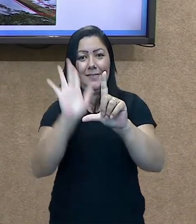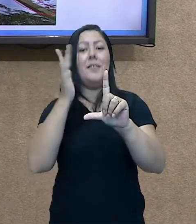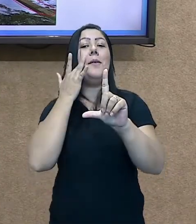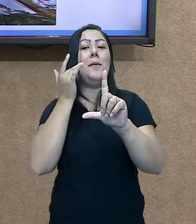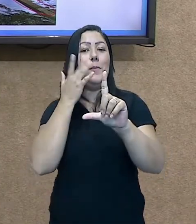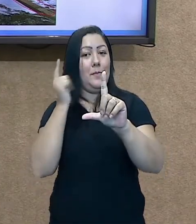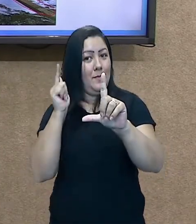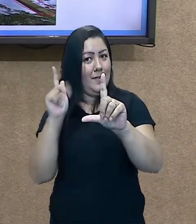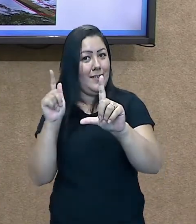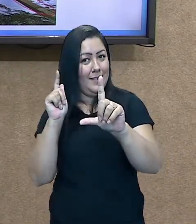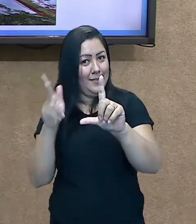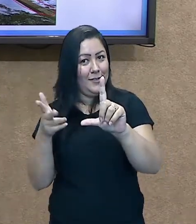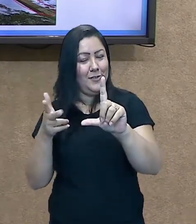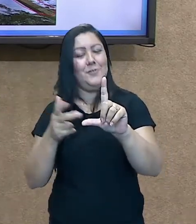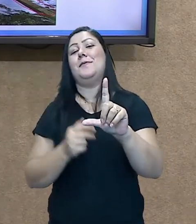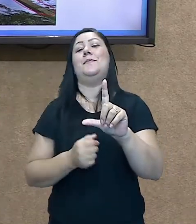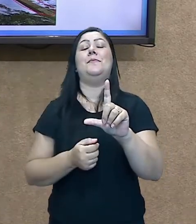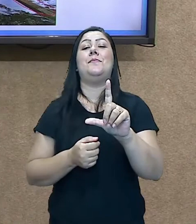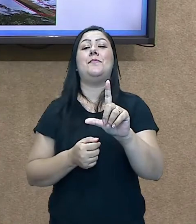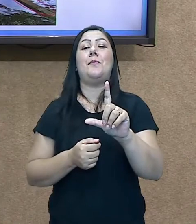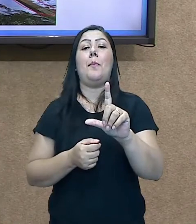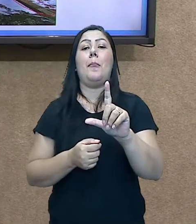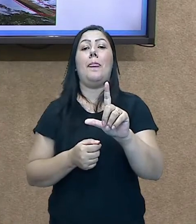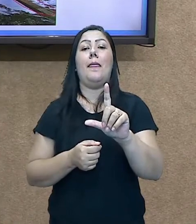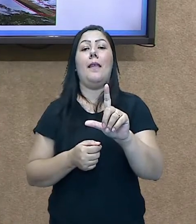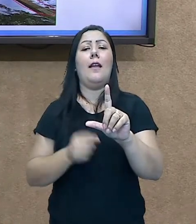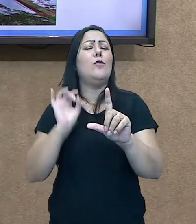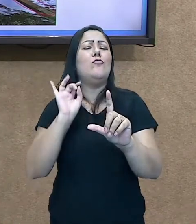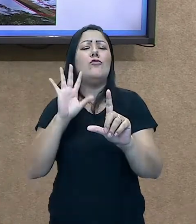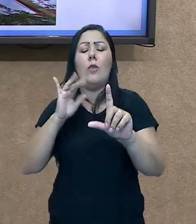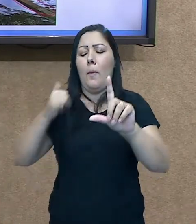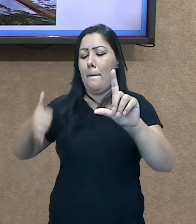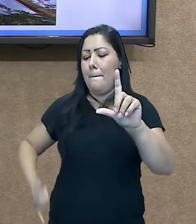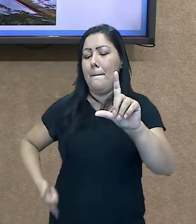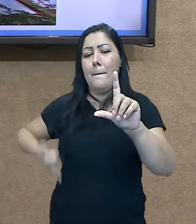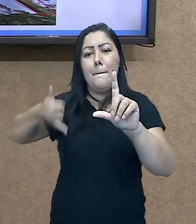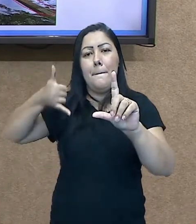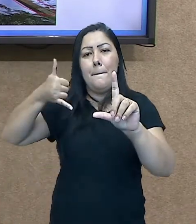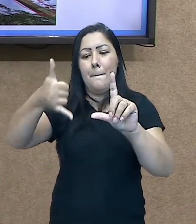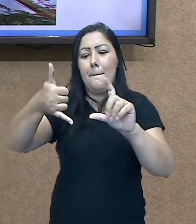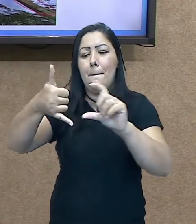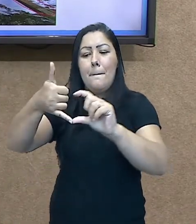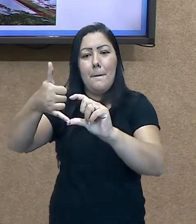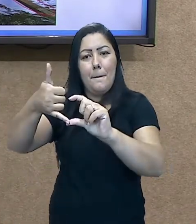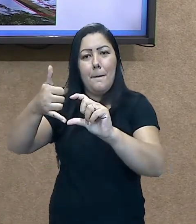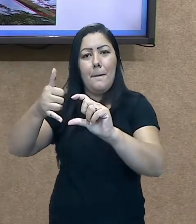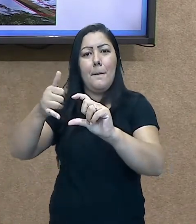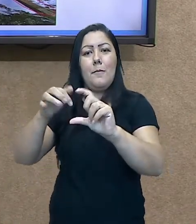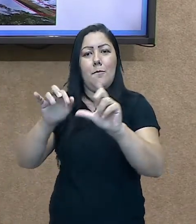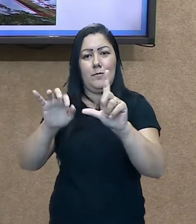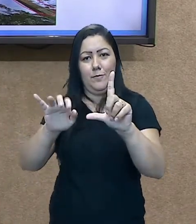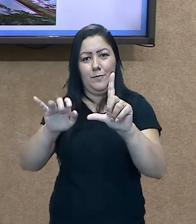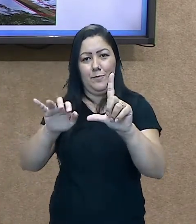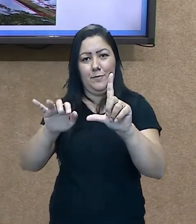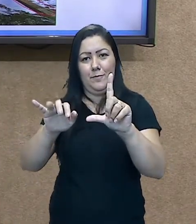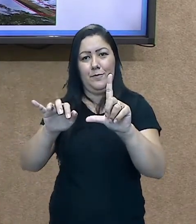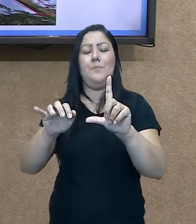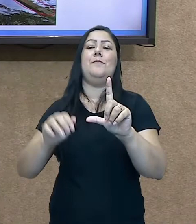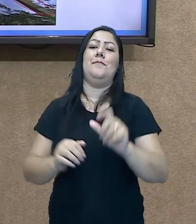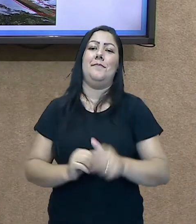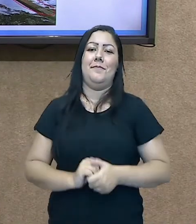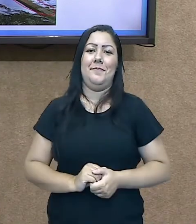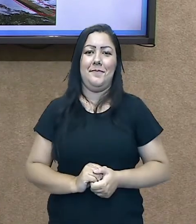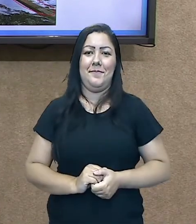para isso, basta você apontar a câmera do seu celular na imagem que